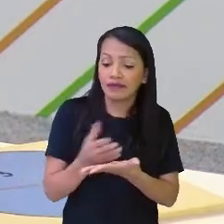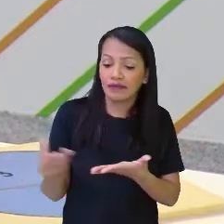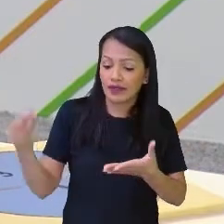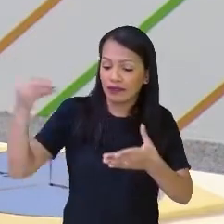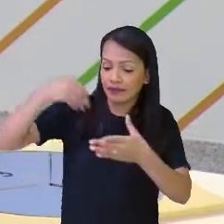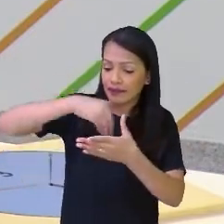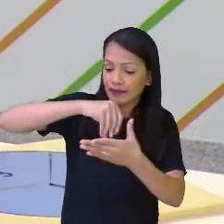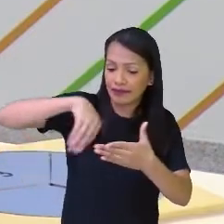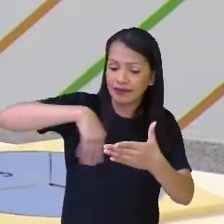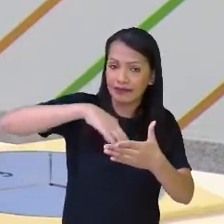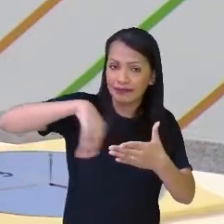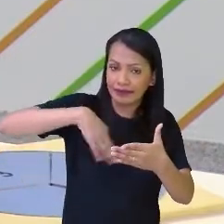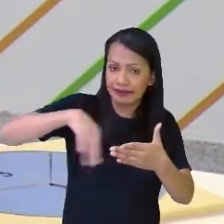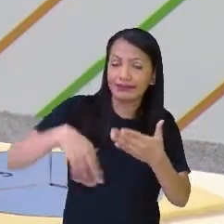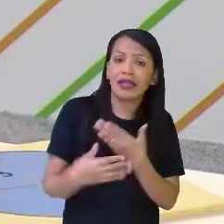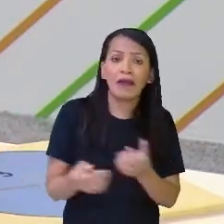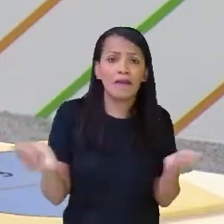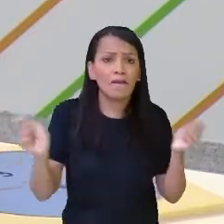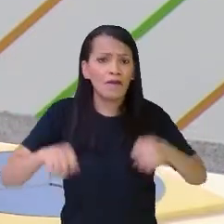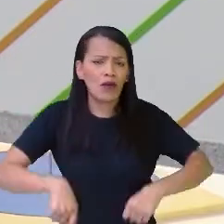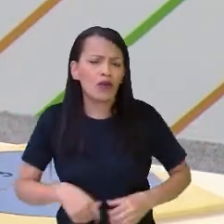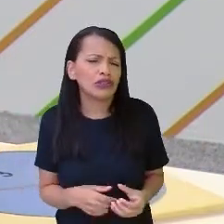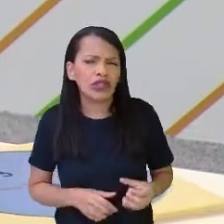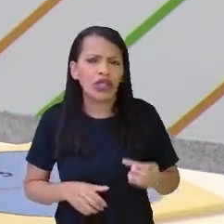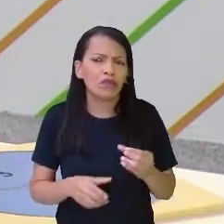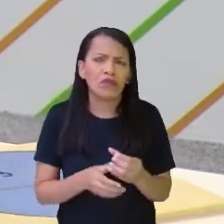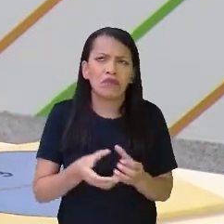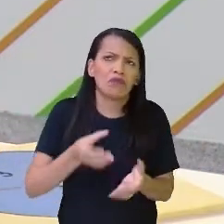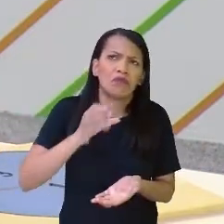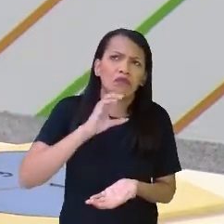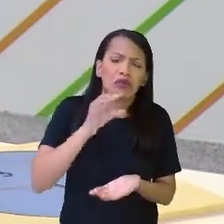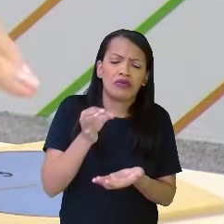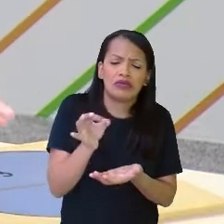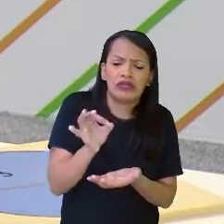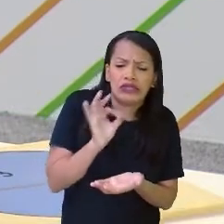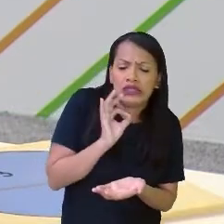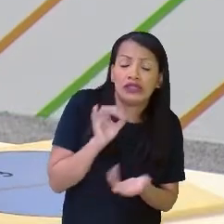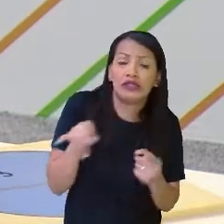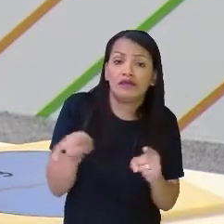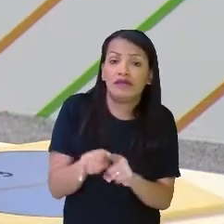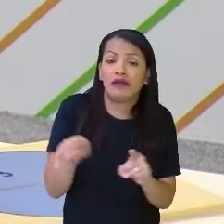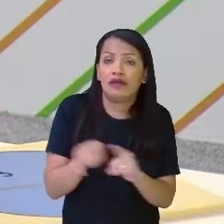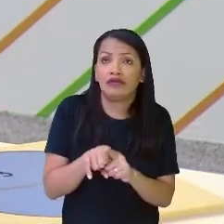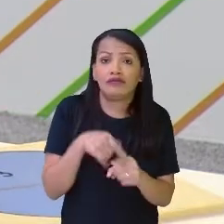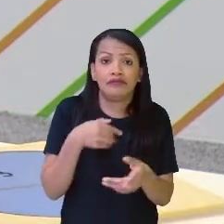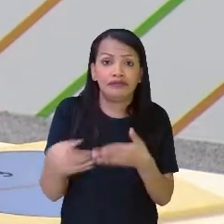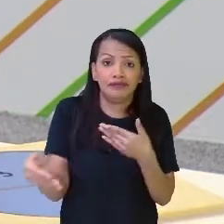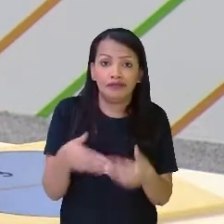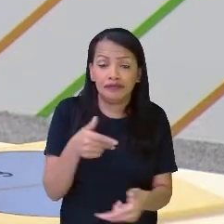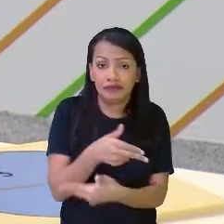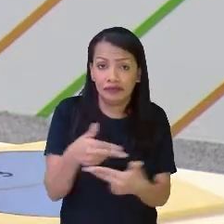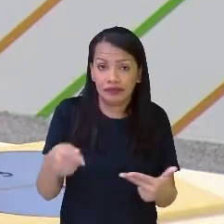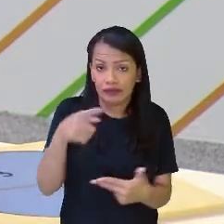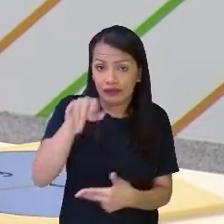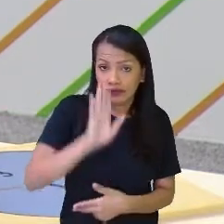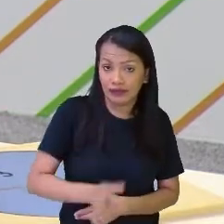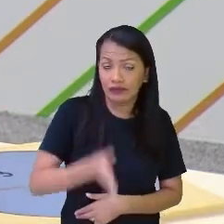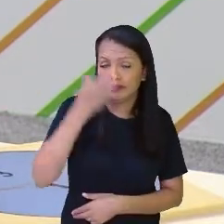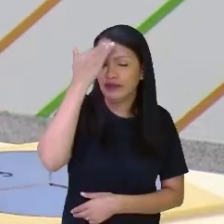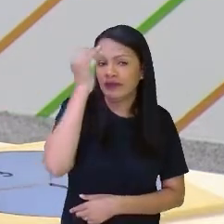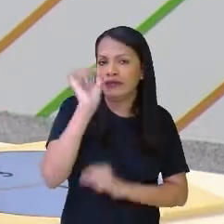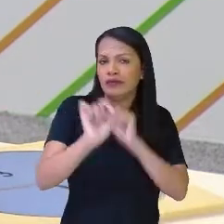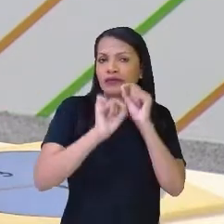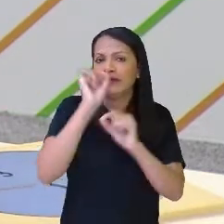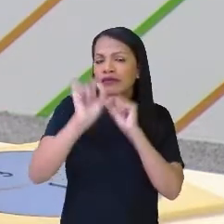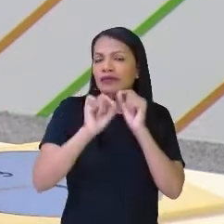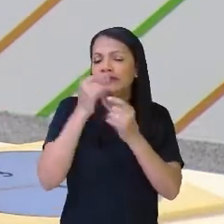pra receita, então eu tenho o meio. Pode ser xícara, pode ser um círculo, pode ser um retângulo, o que for, mas você já sabe que